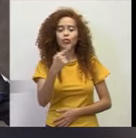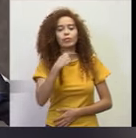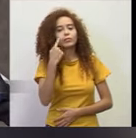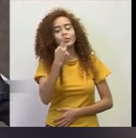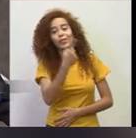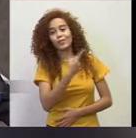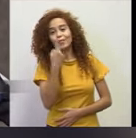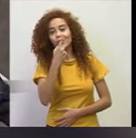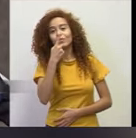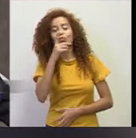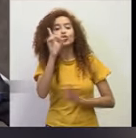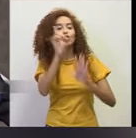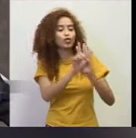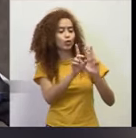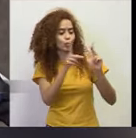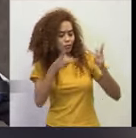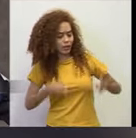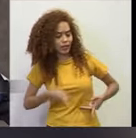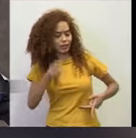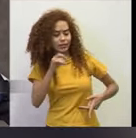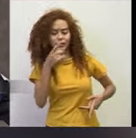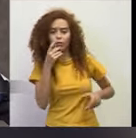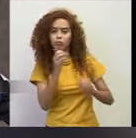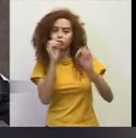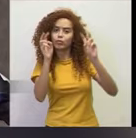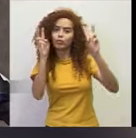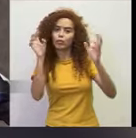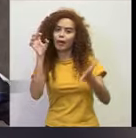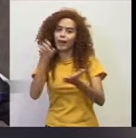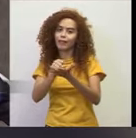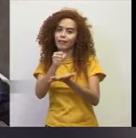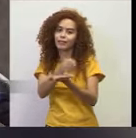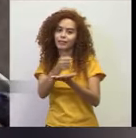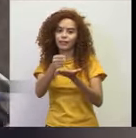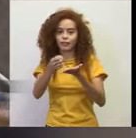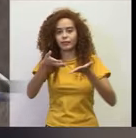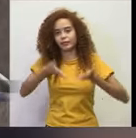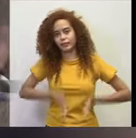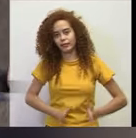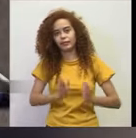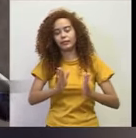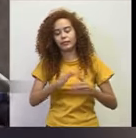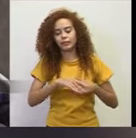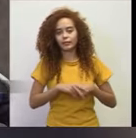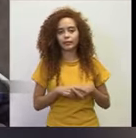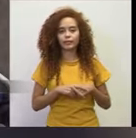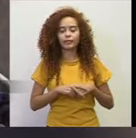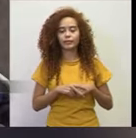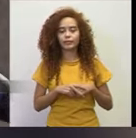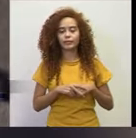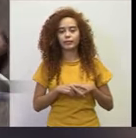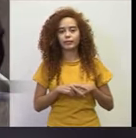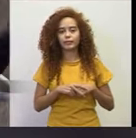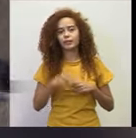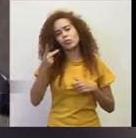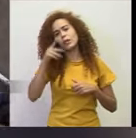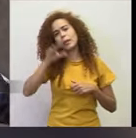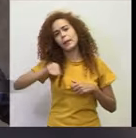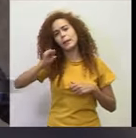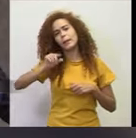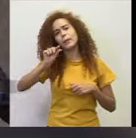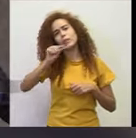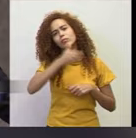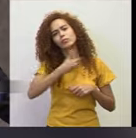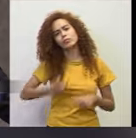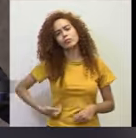falar em direitos humanos sem falar em registro civil. Enquanto eu falo aqui um pouco